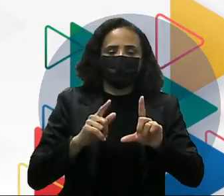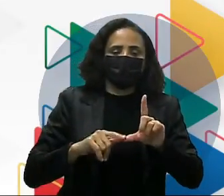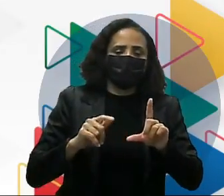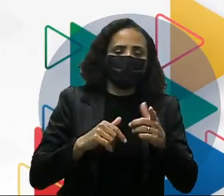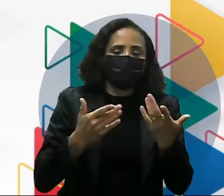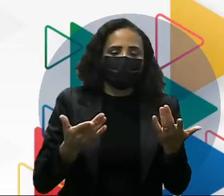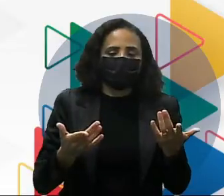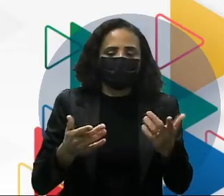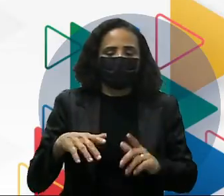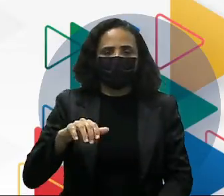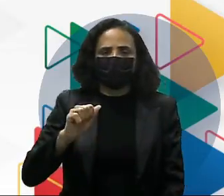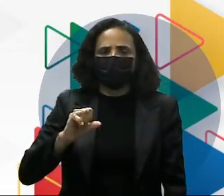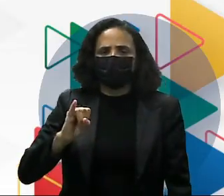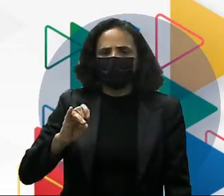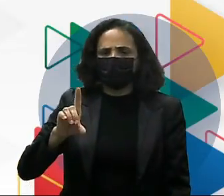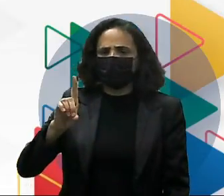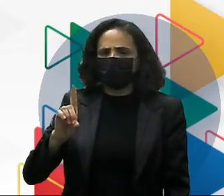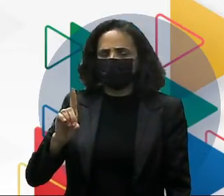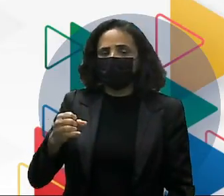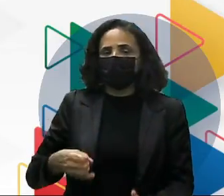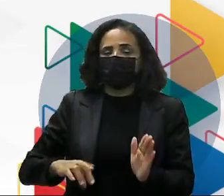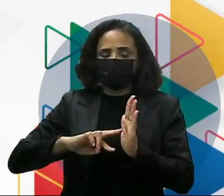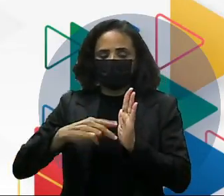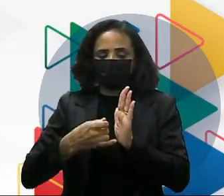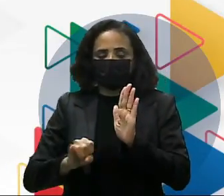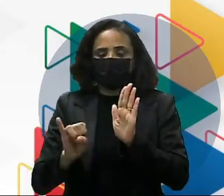ID, que é a identidade.